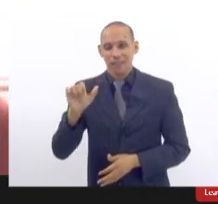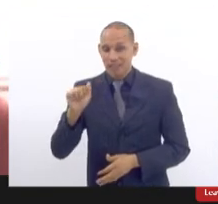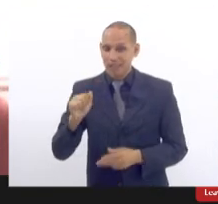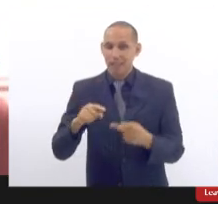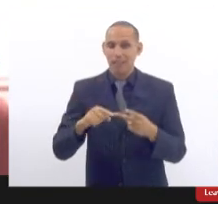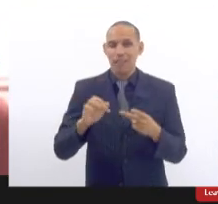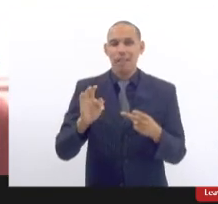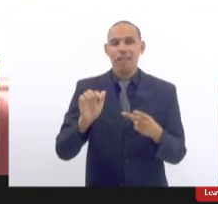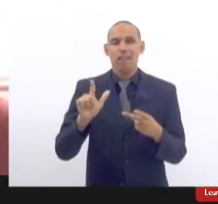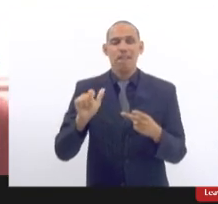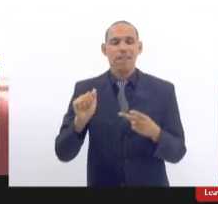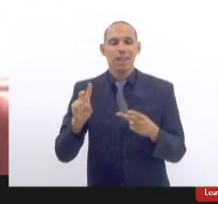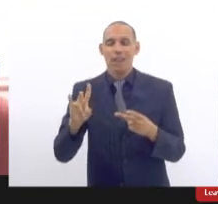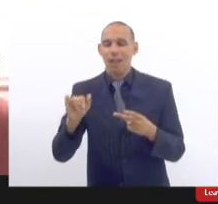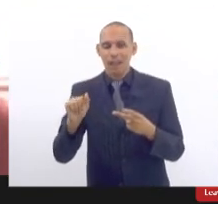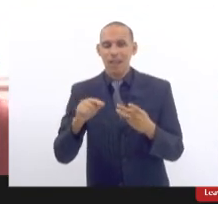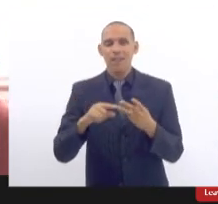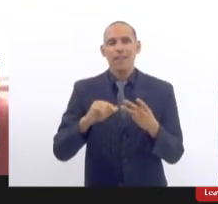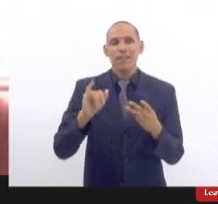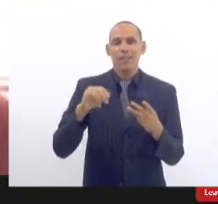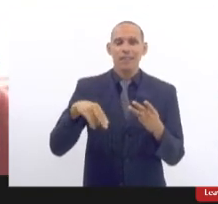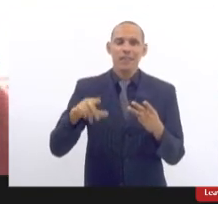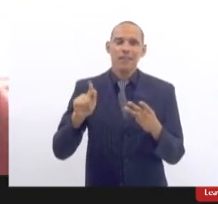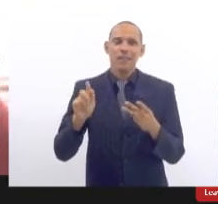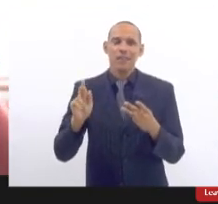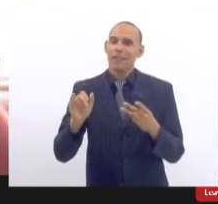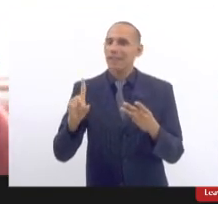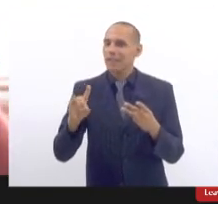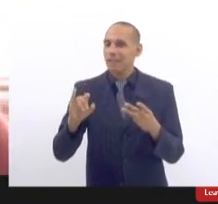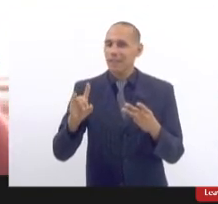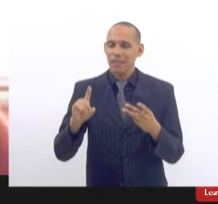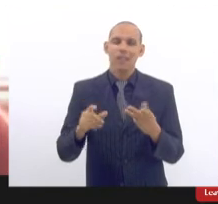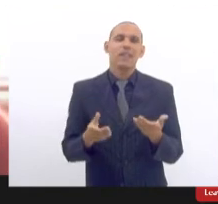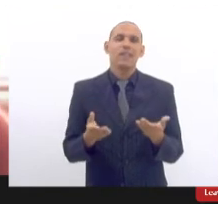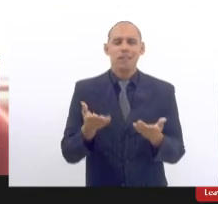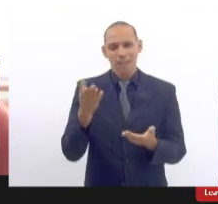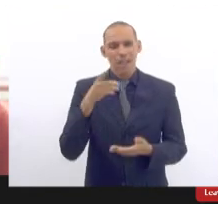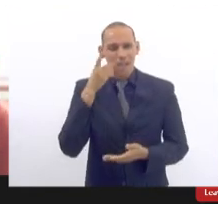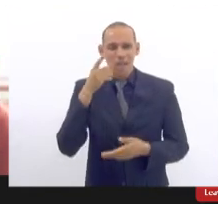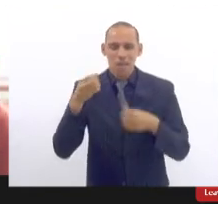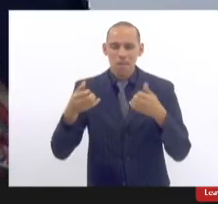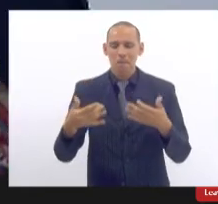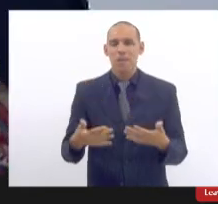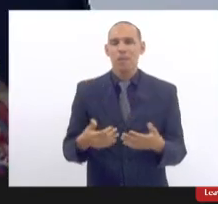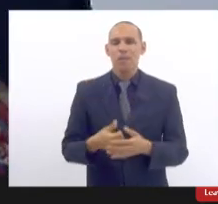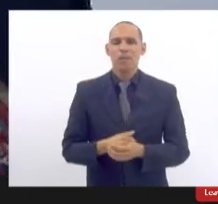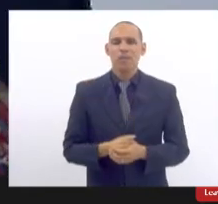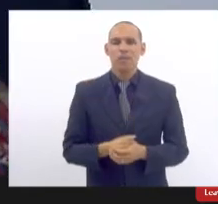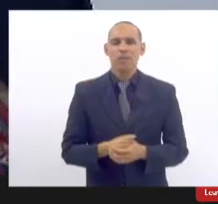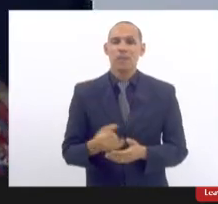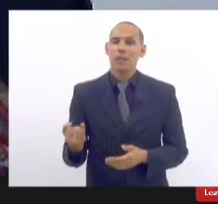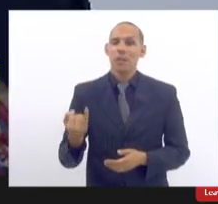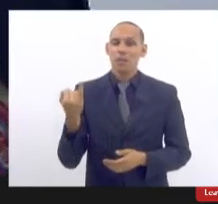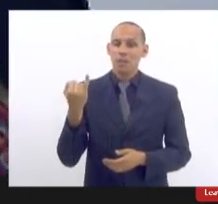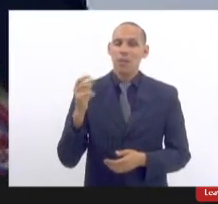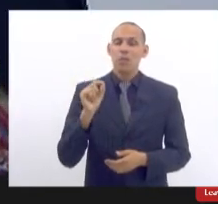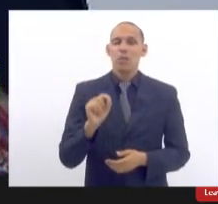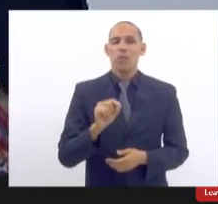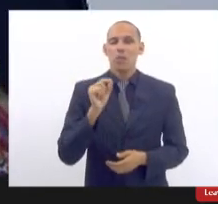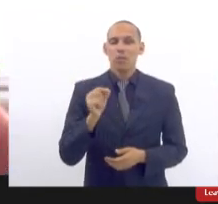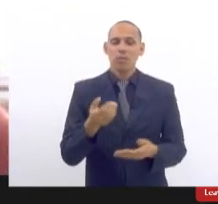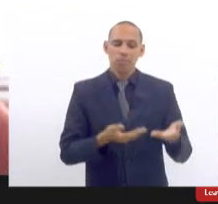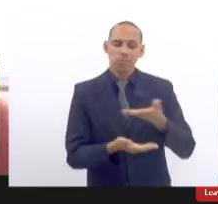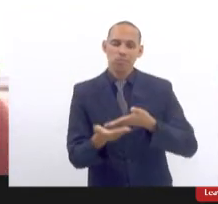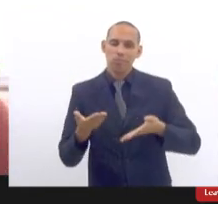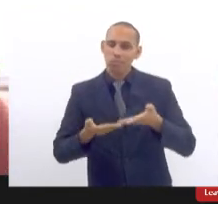Flávia e acredito que a própria Ingrid pelo que o deputado falou é muito importante esse compartilhamento da